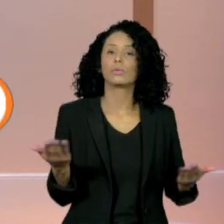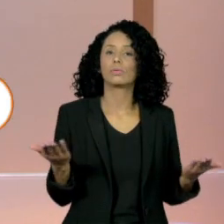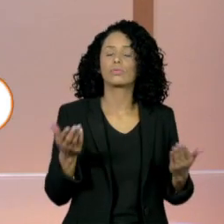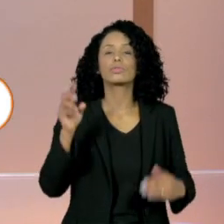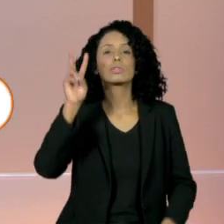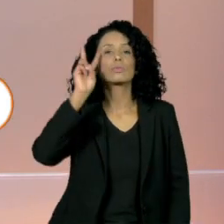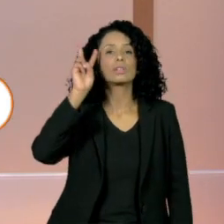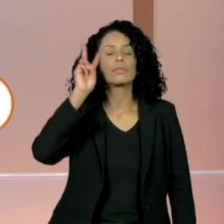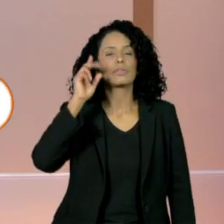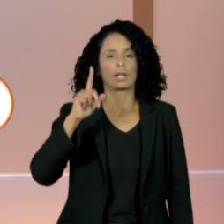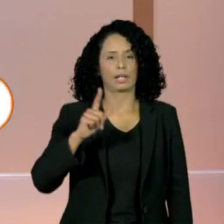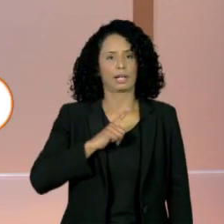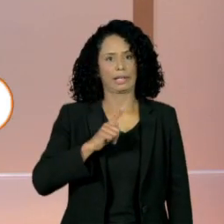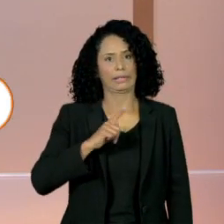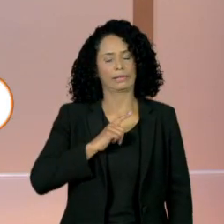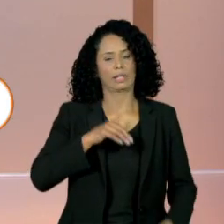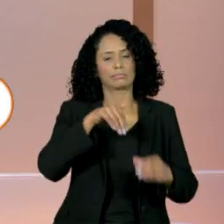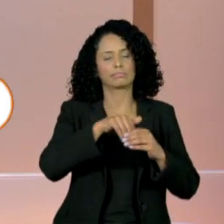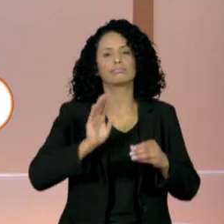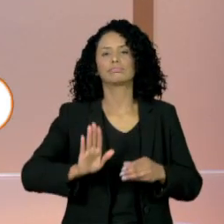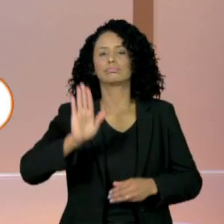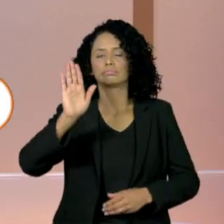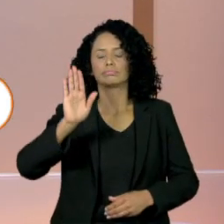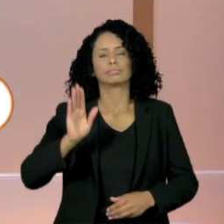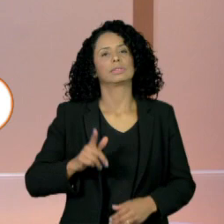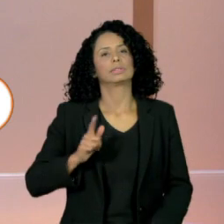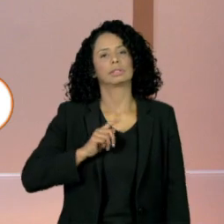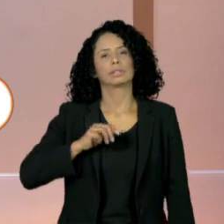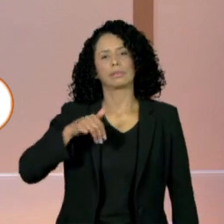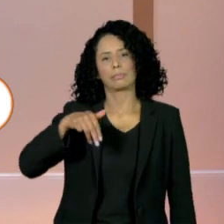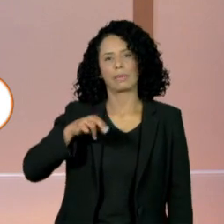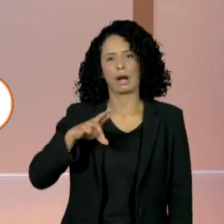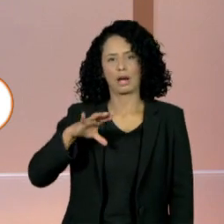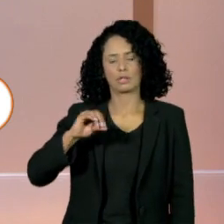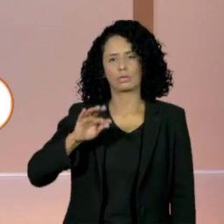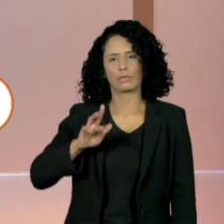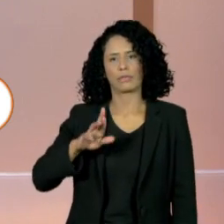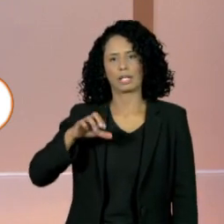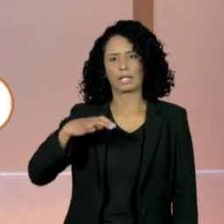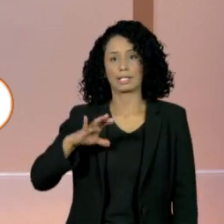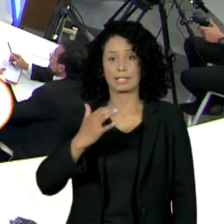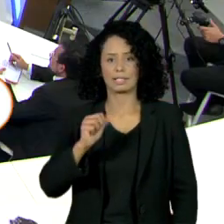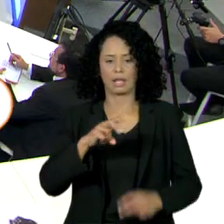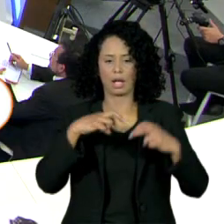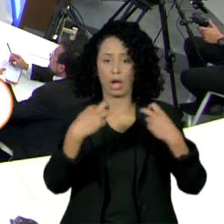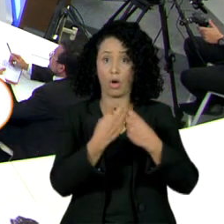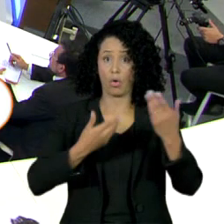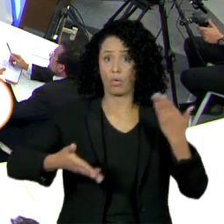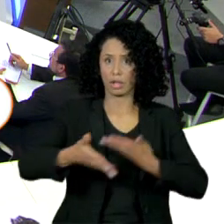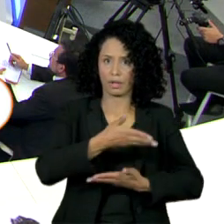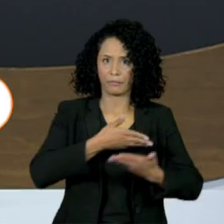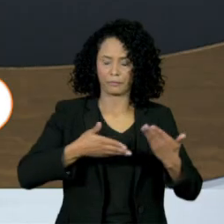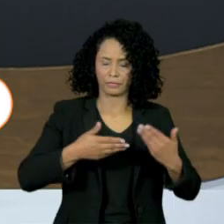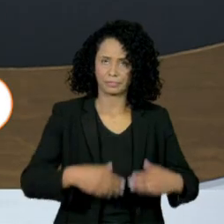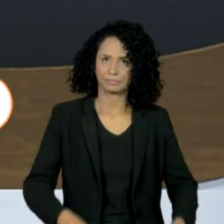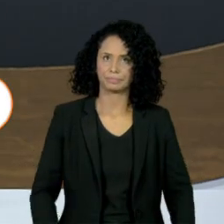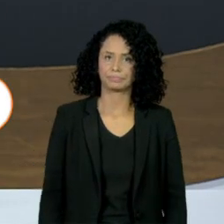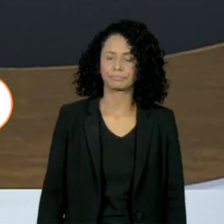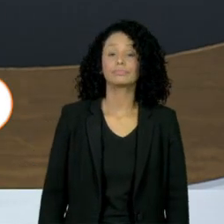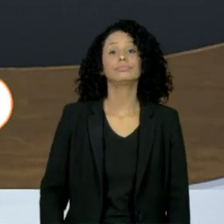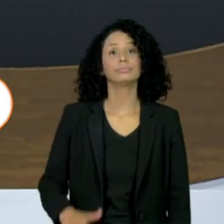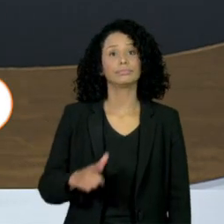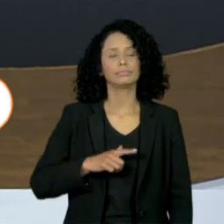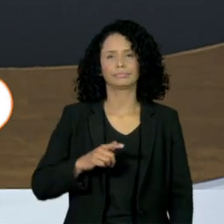-candidato ao governo do Estado pelo PSB, Março França, esteve no centro do Roda Viva. Durante o programa apresentado pela